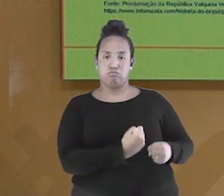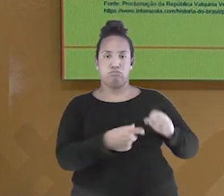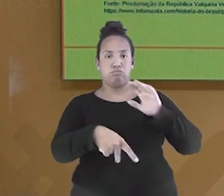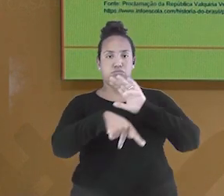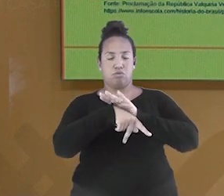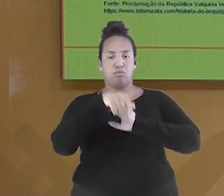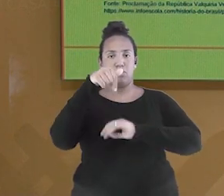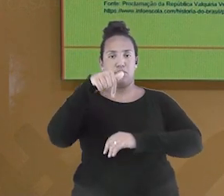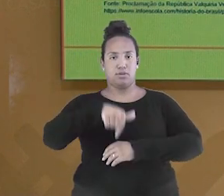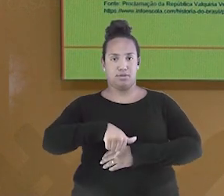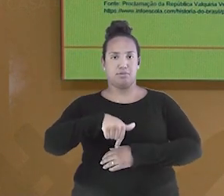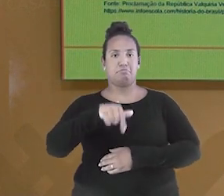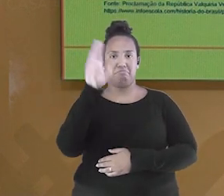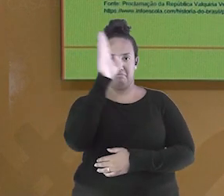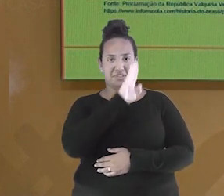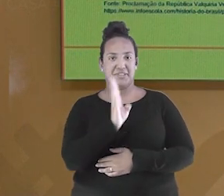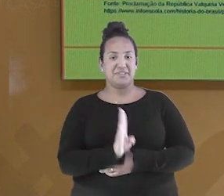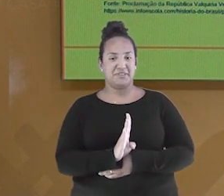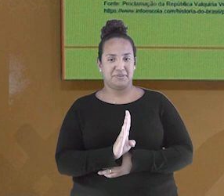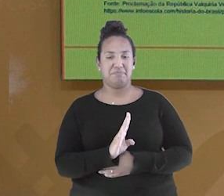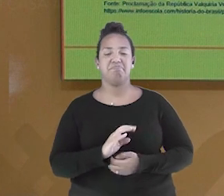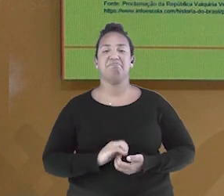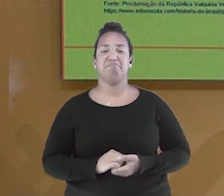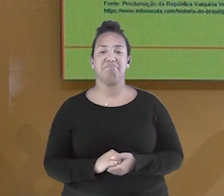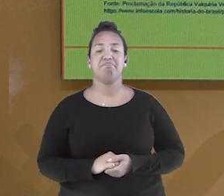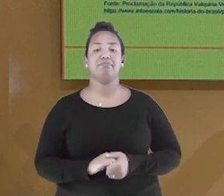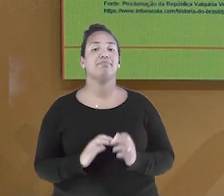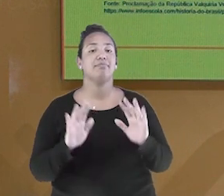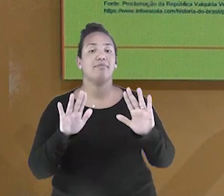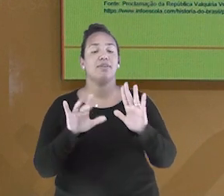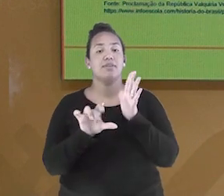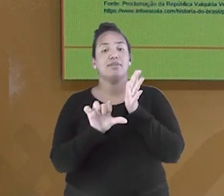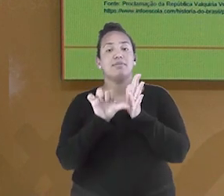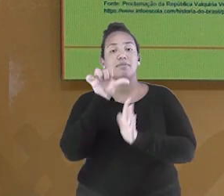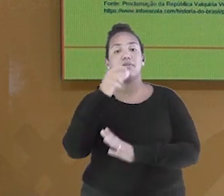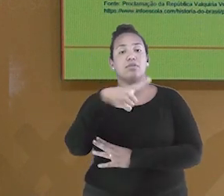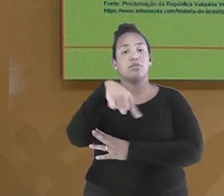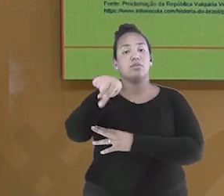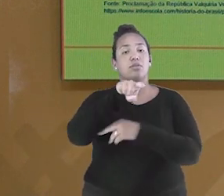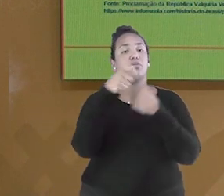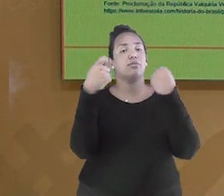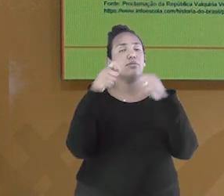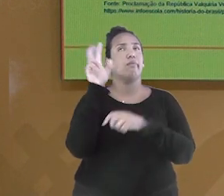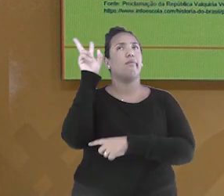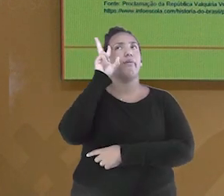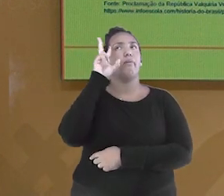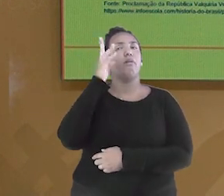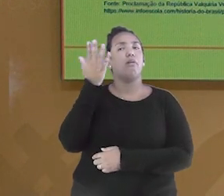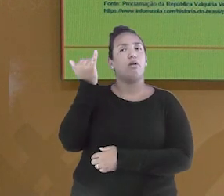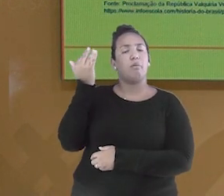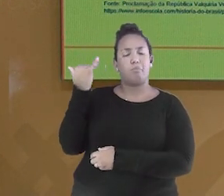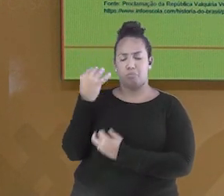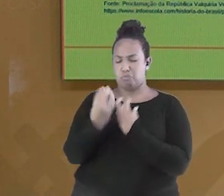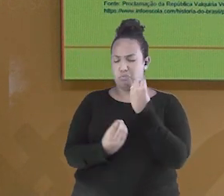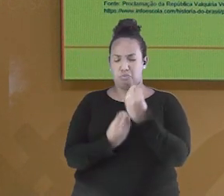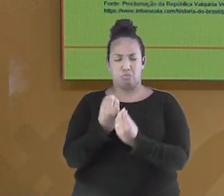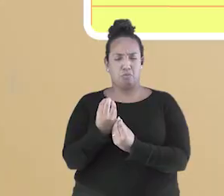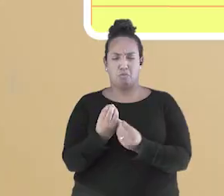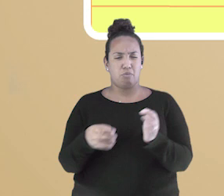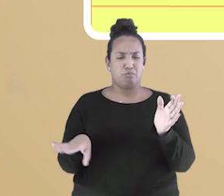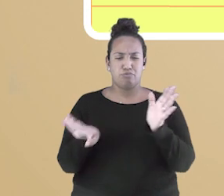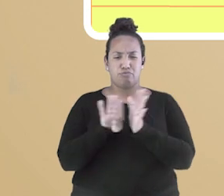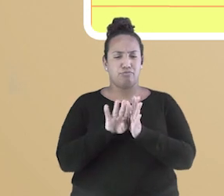Brasil. Chique, né? Mas primeiro, a gente precisa voltar uns capítulos dessa história para entender como chegamos até aqui.